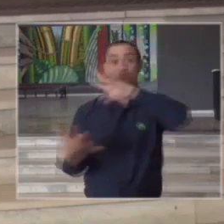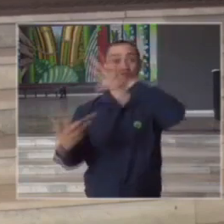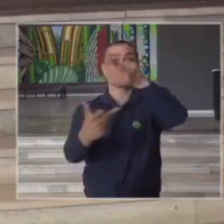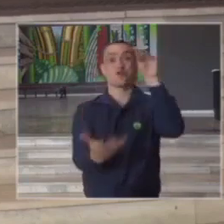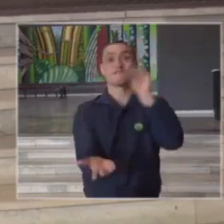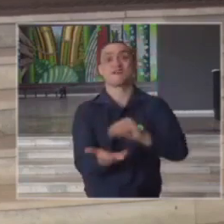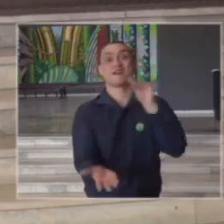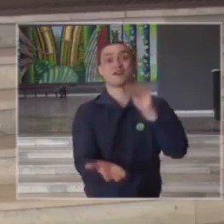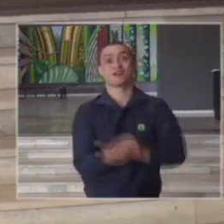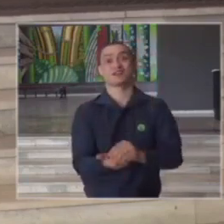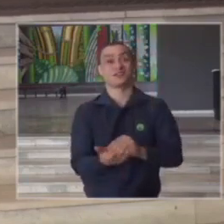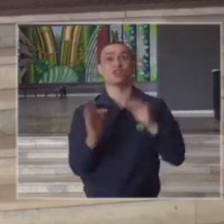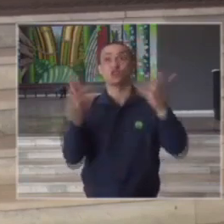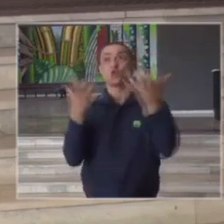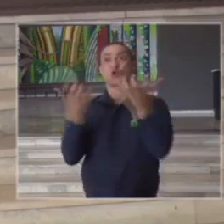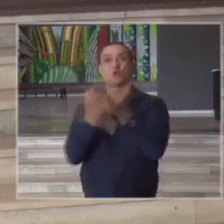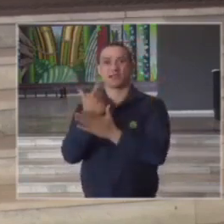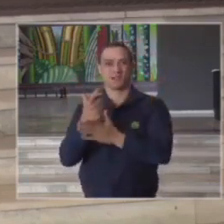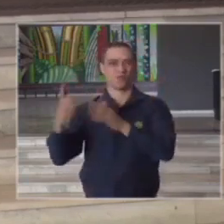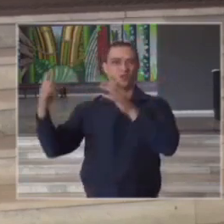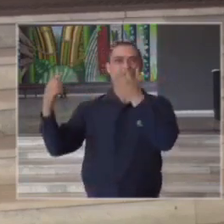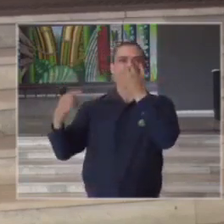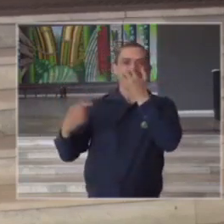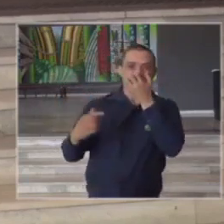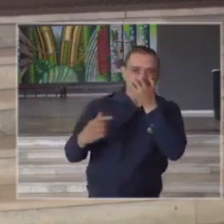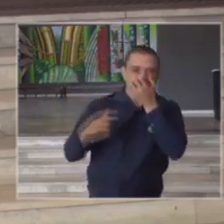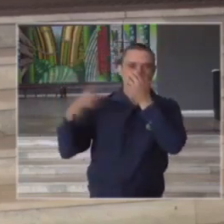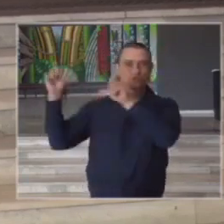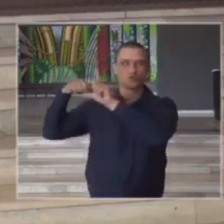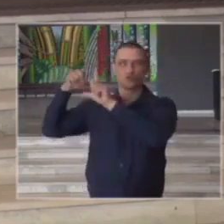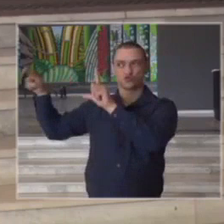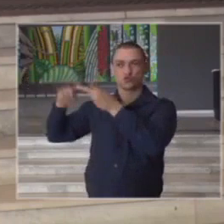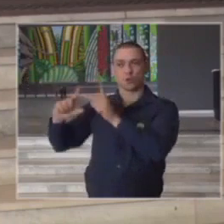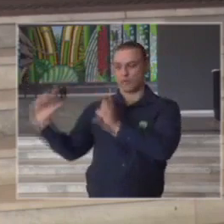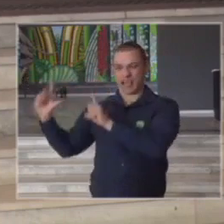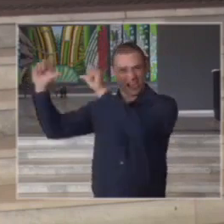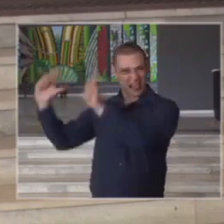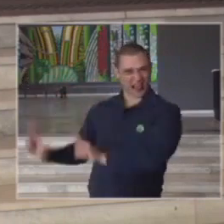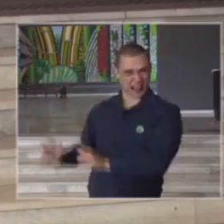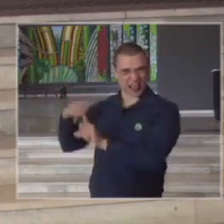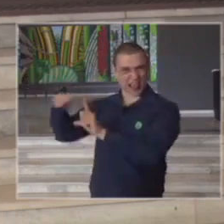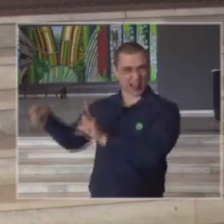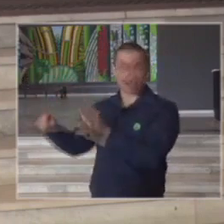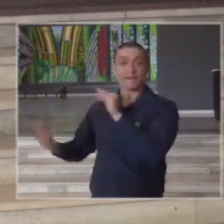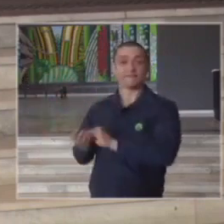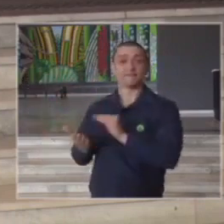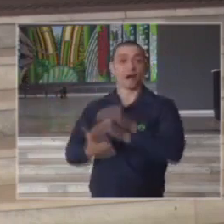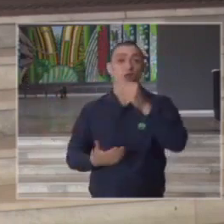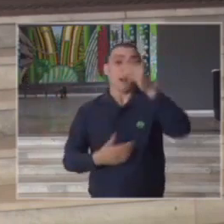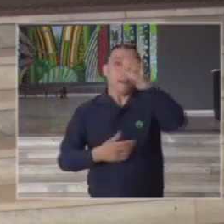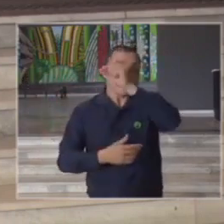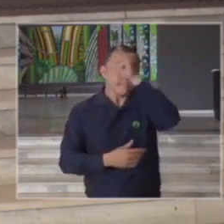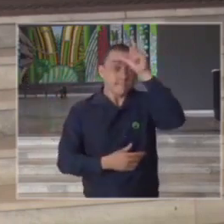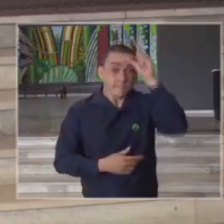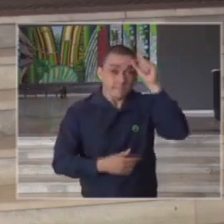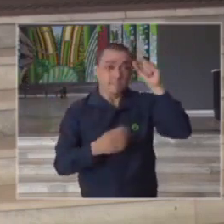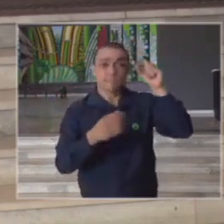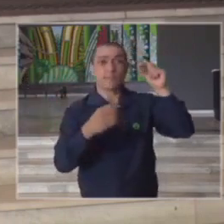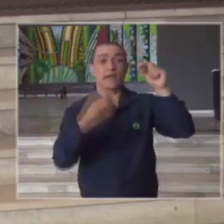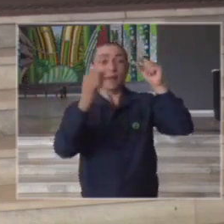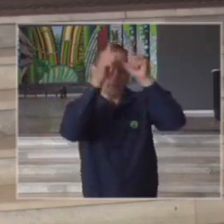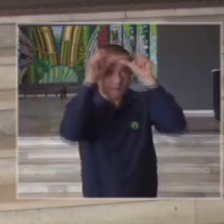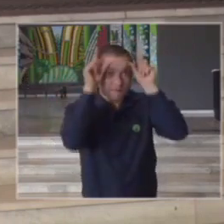como um todo então você não tem ventiladores suficientes monitores suficientes não tem enfermagem treinada profissionais de saúde